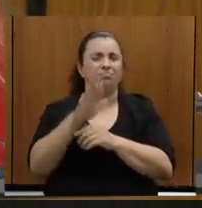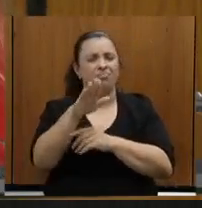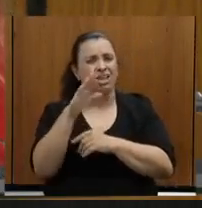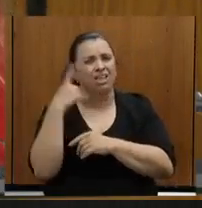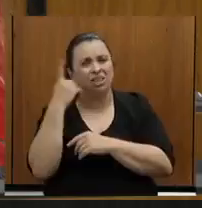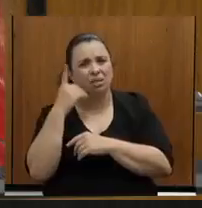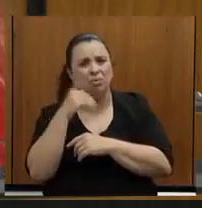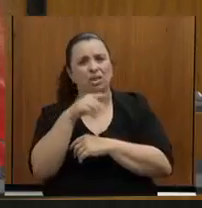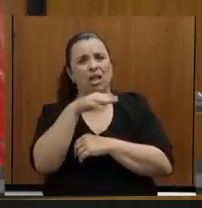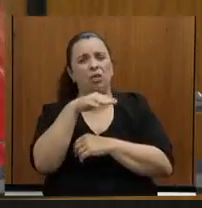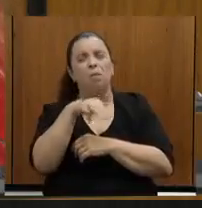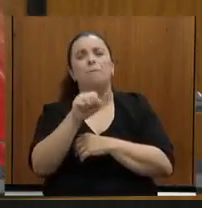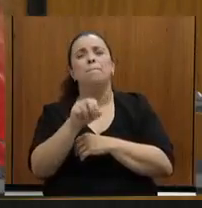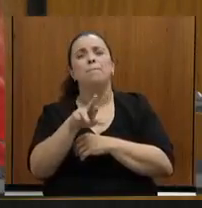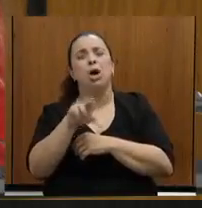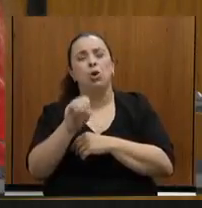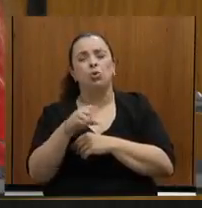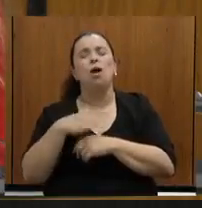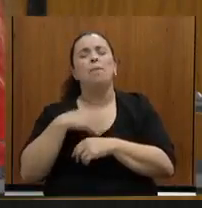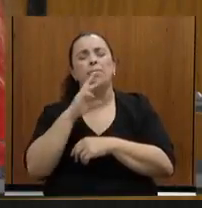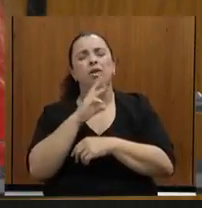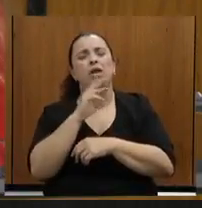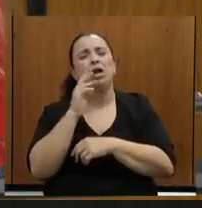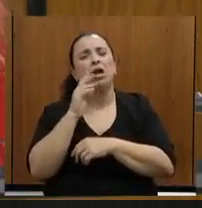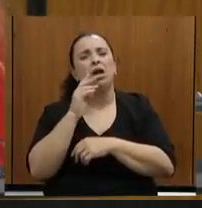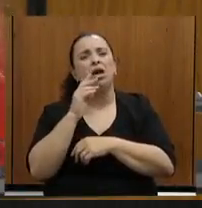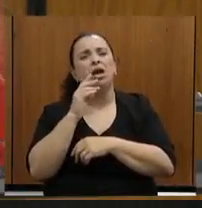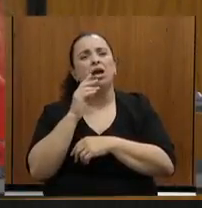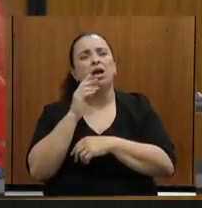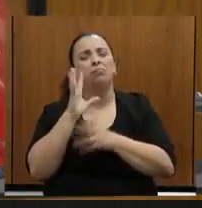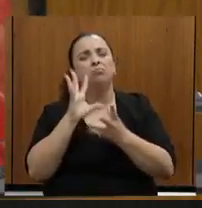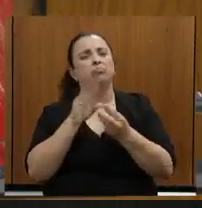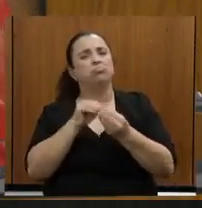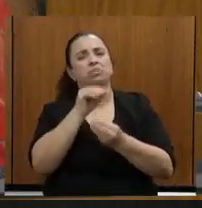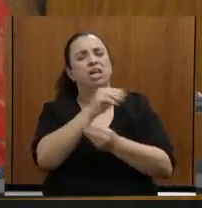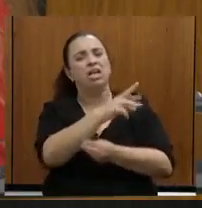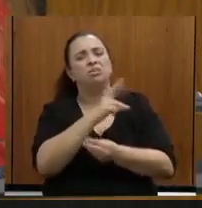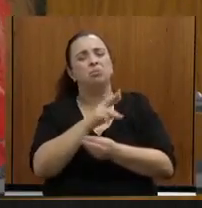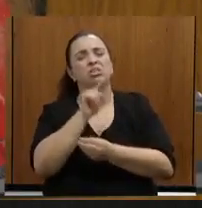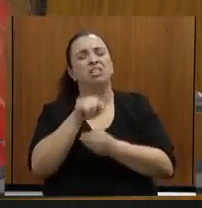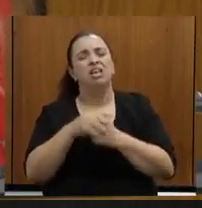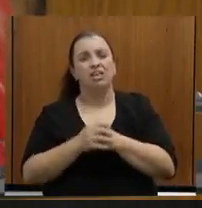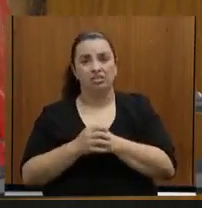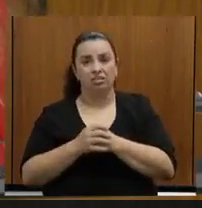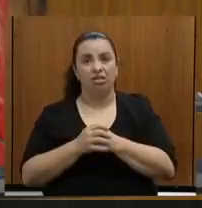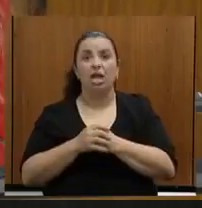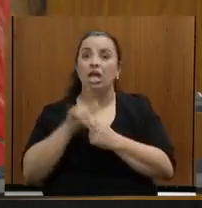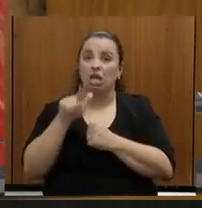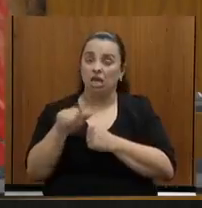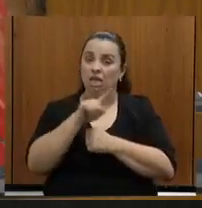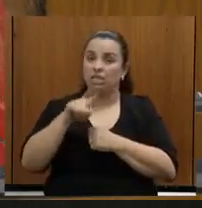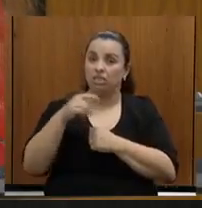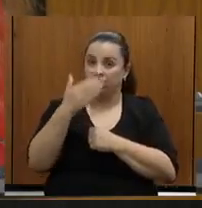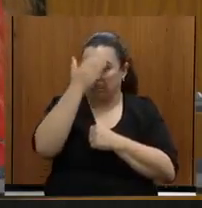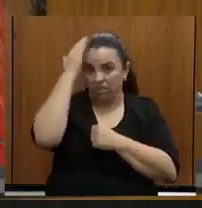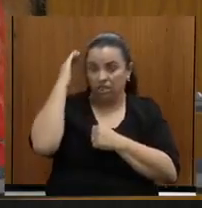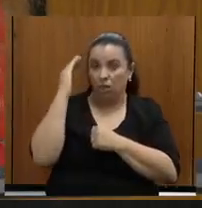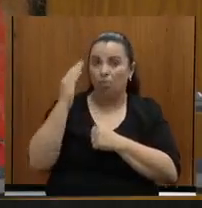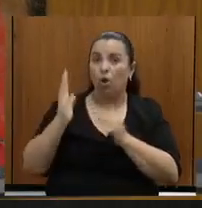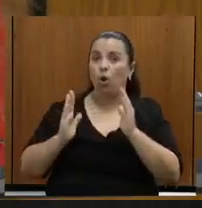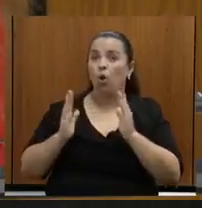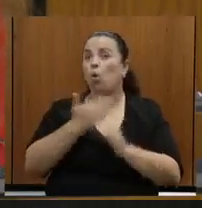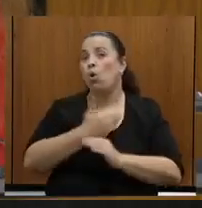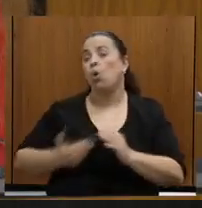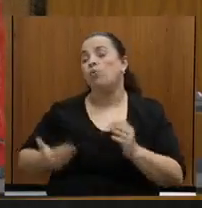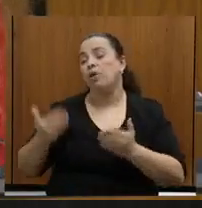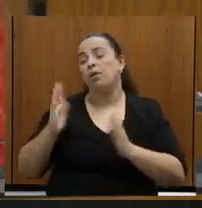sobre a resposta do secretário é essa. Então, vamos virar o governo Zema com tanta competência, não conseguiu